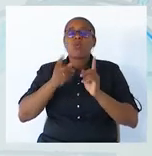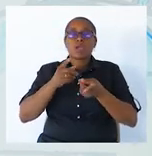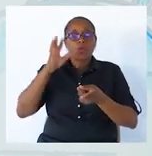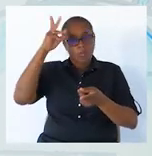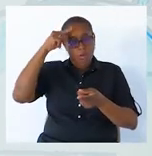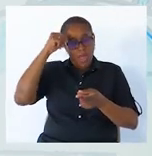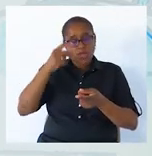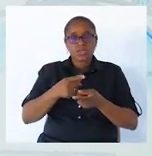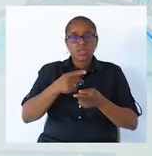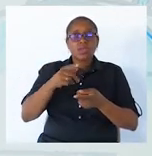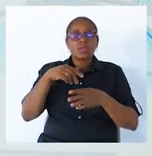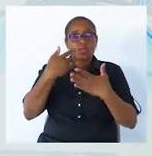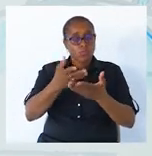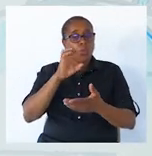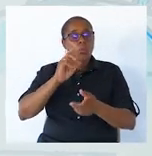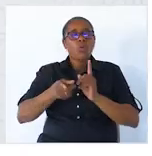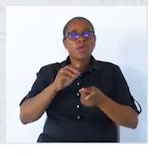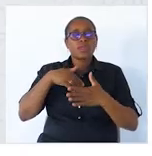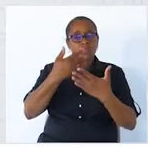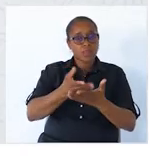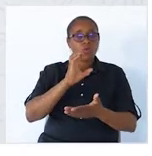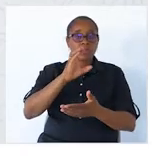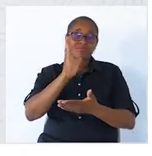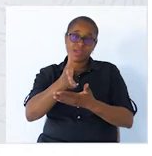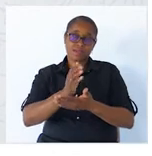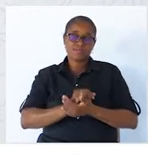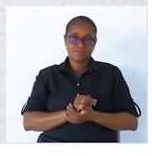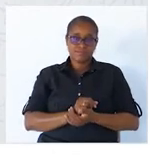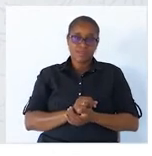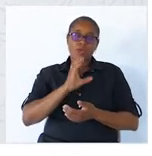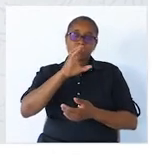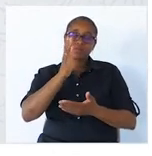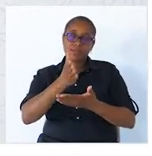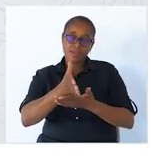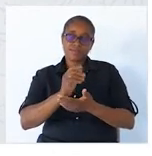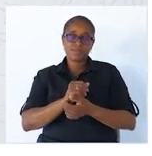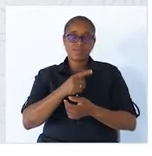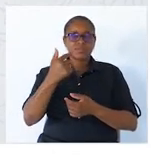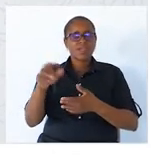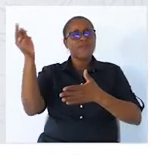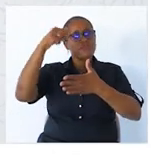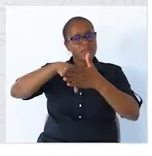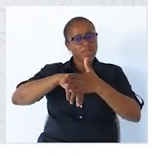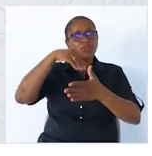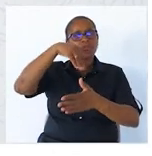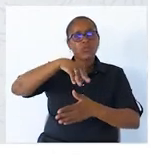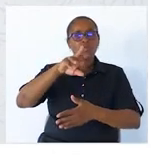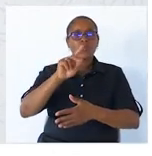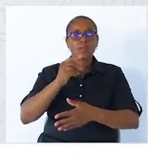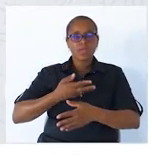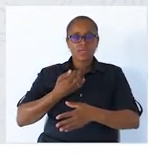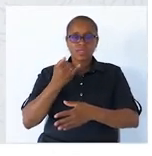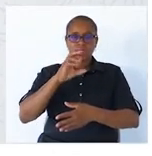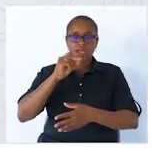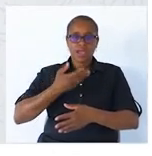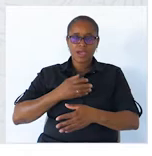-nos o complemento direto. Então o complemento direto encontra-se dentro do predicado. E